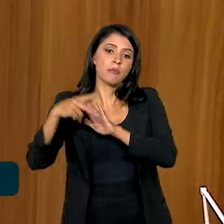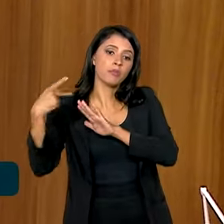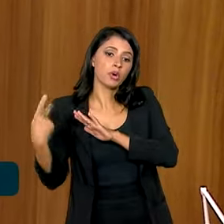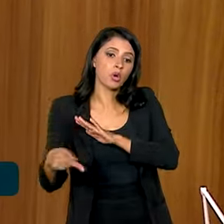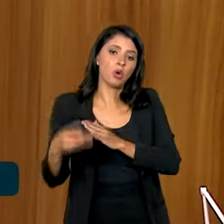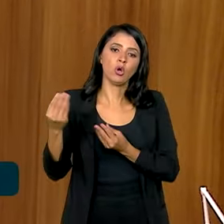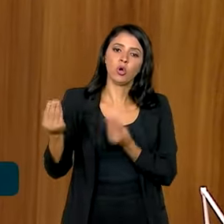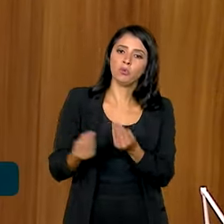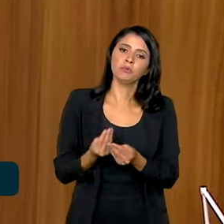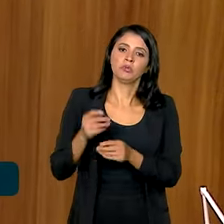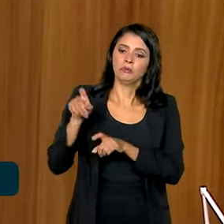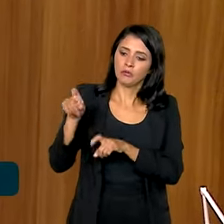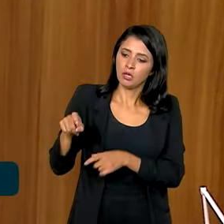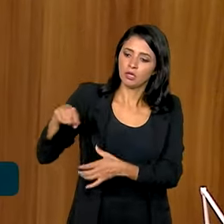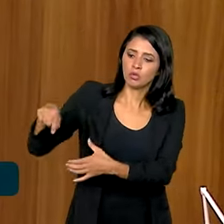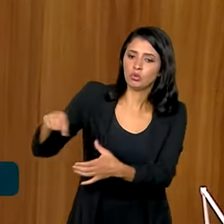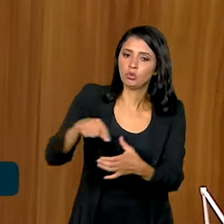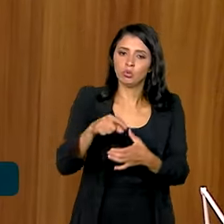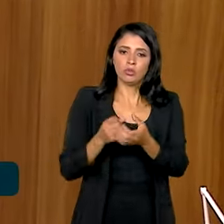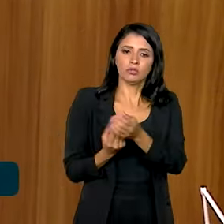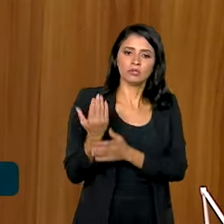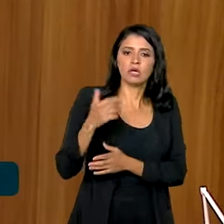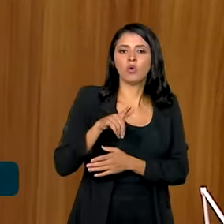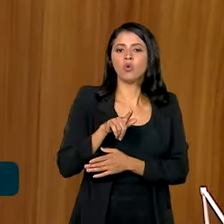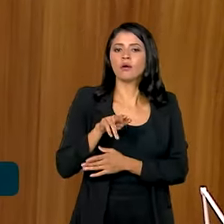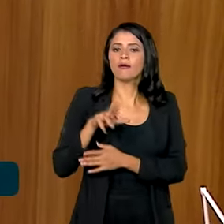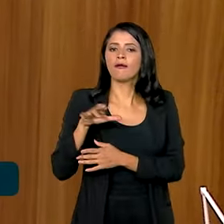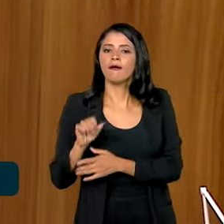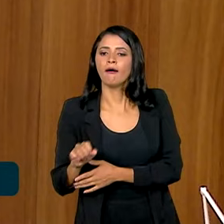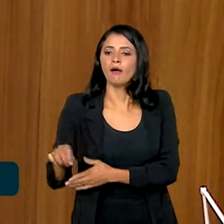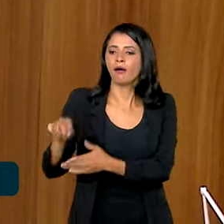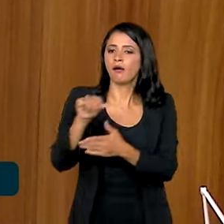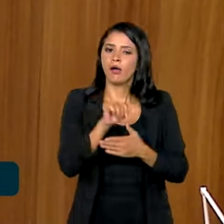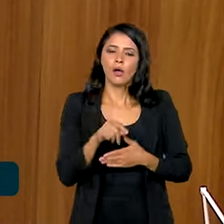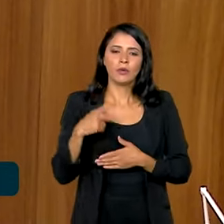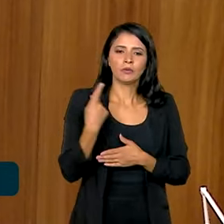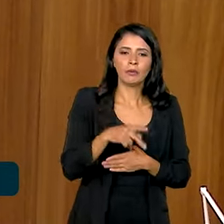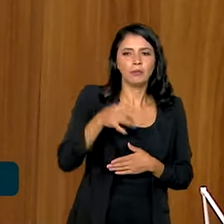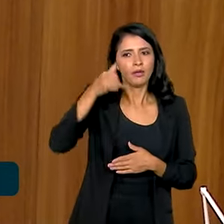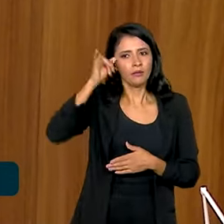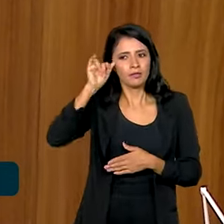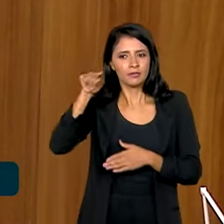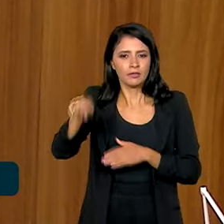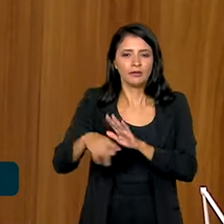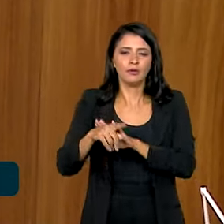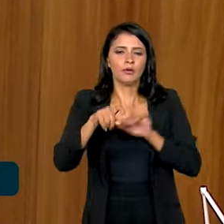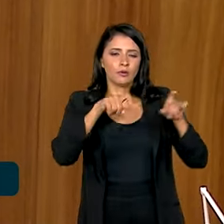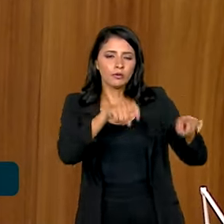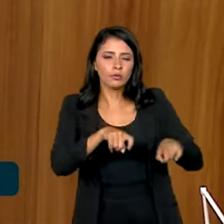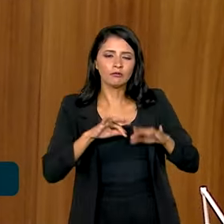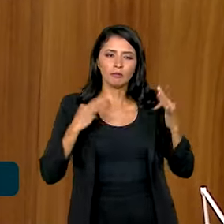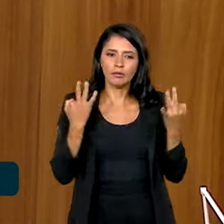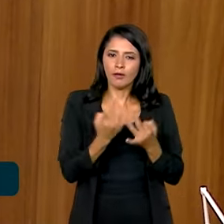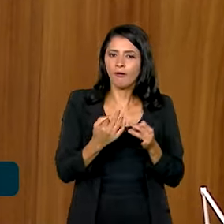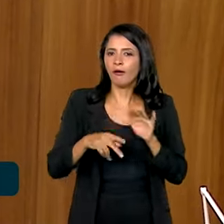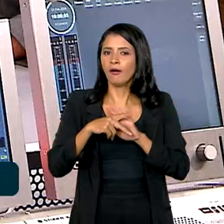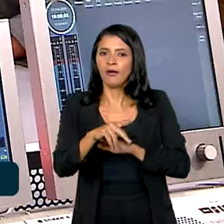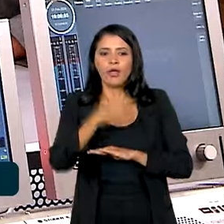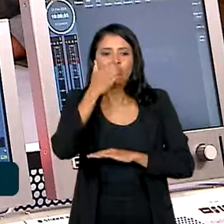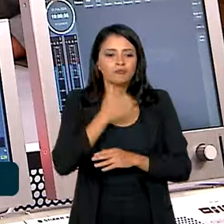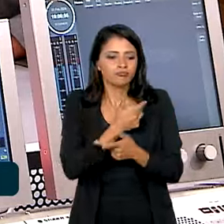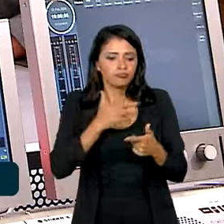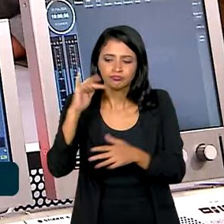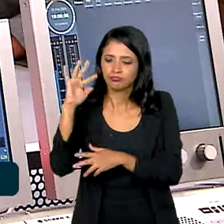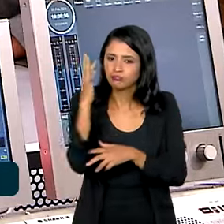a agricultura, produção de grãos, a intensificação da própria pecuária, agricultura familiar, fruticultura,